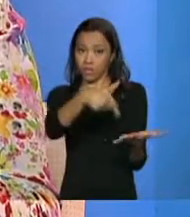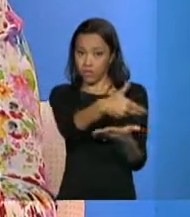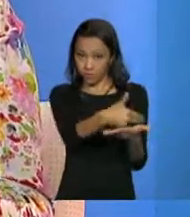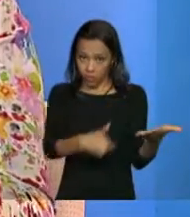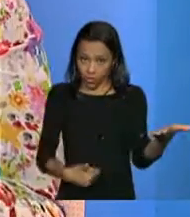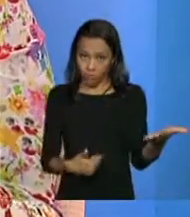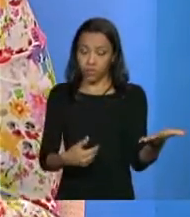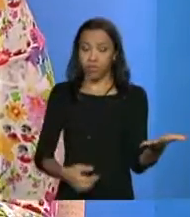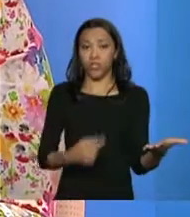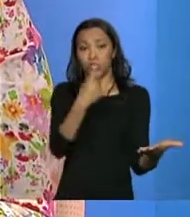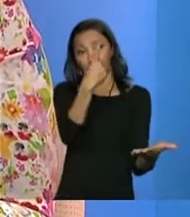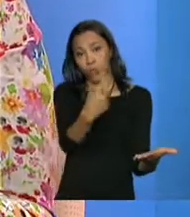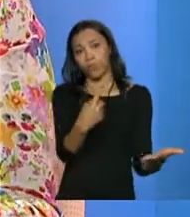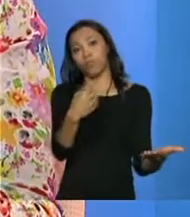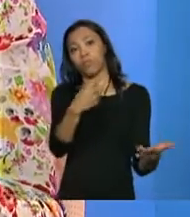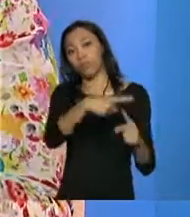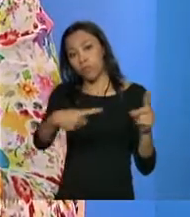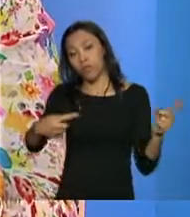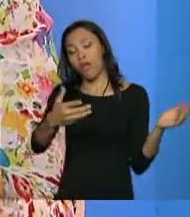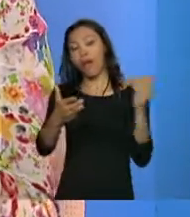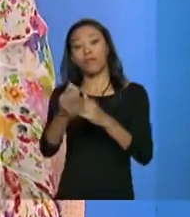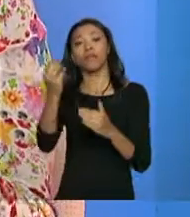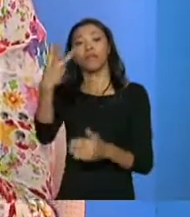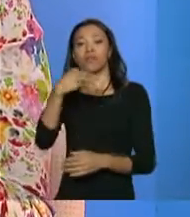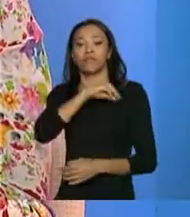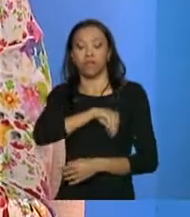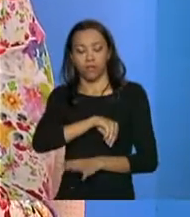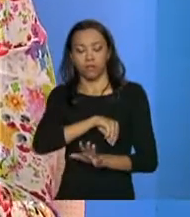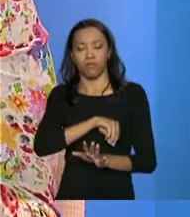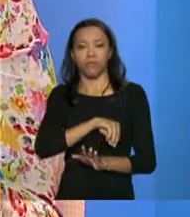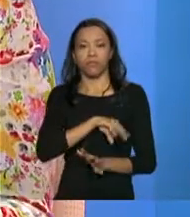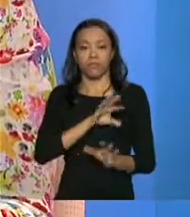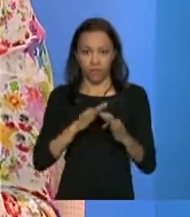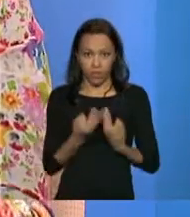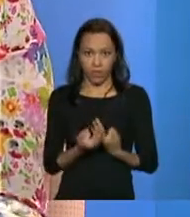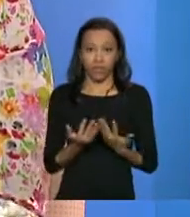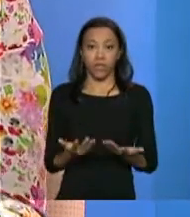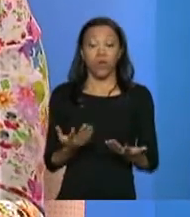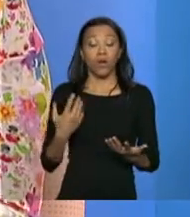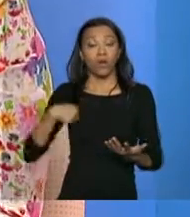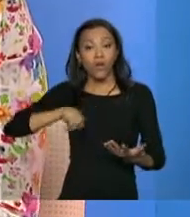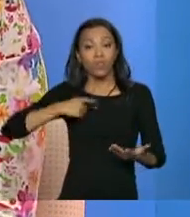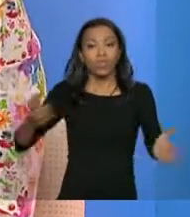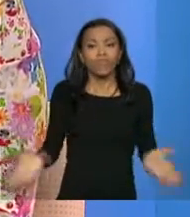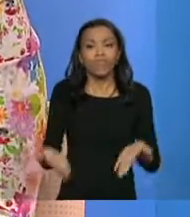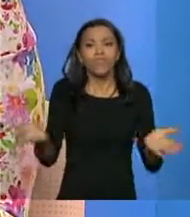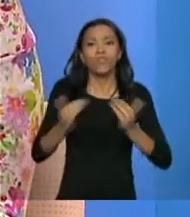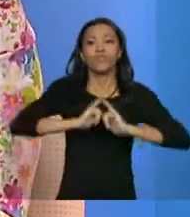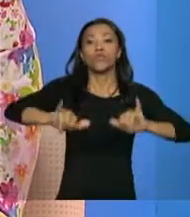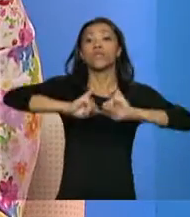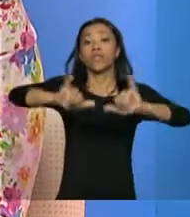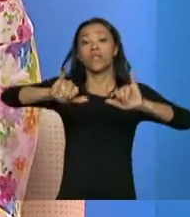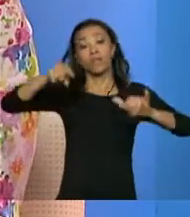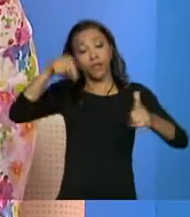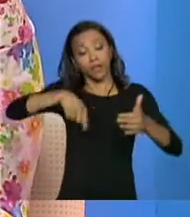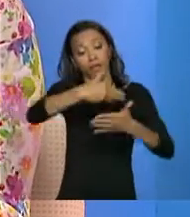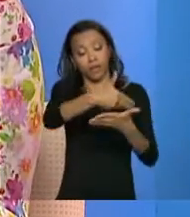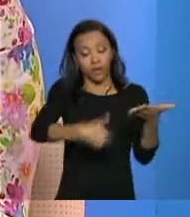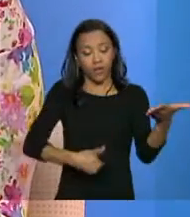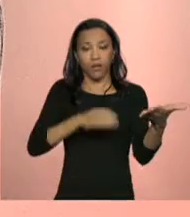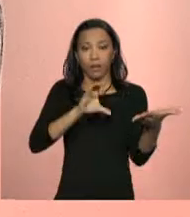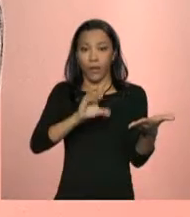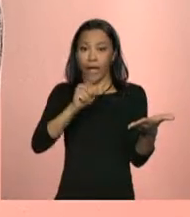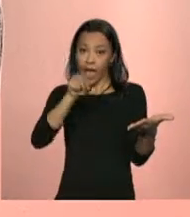ou três salários mínimos na família. Então, o que nós estamos promovendo é que o cadastro único seja de fato o que ele foi proposto ser,